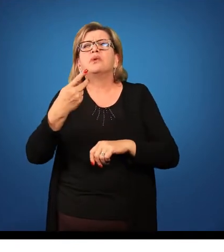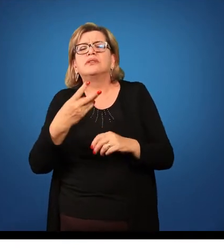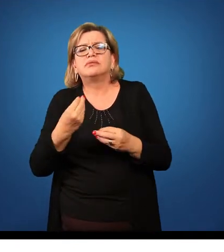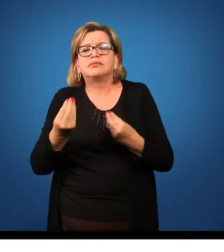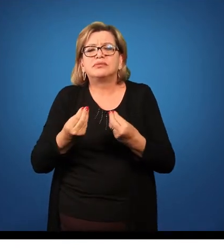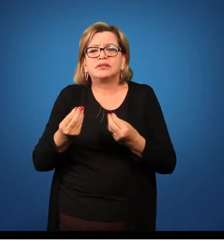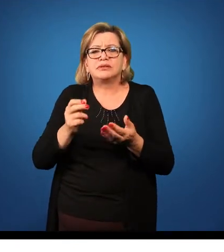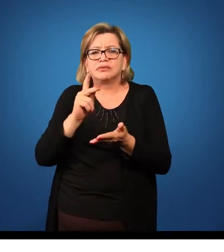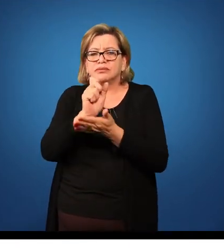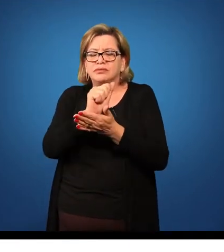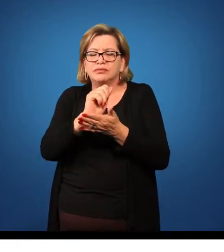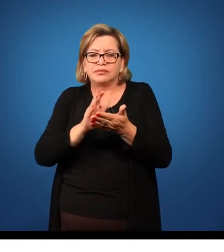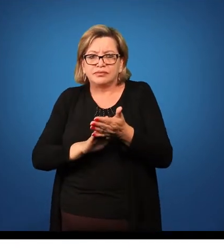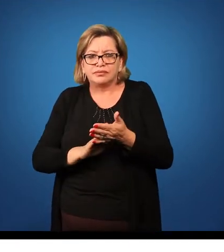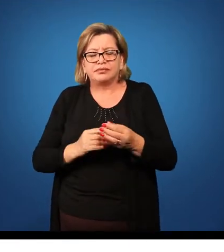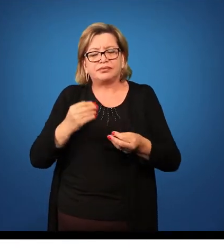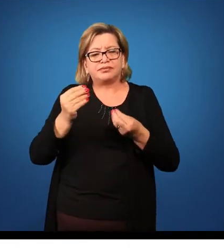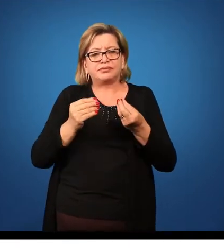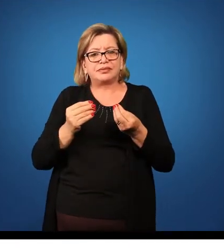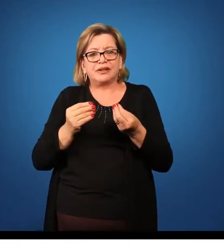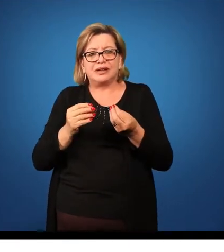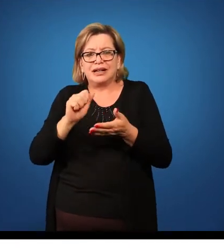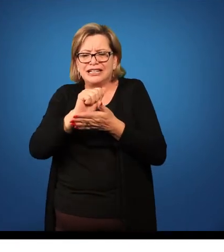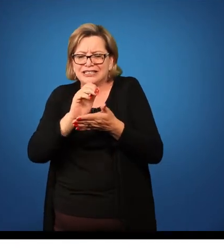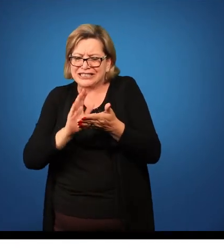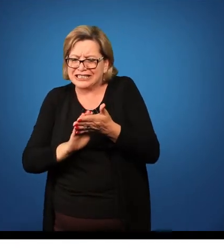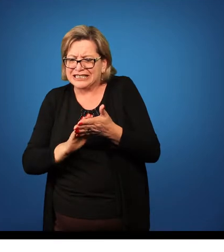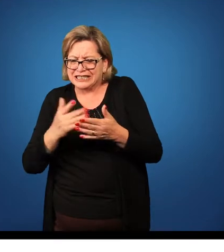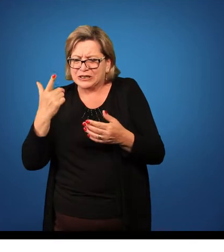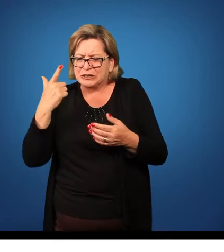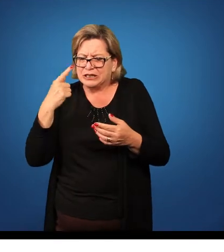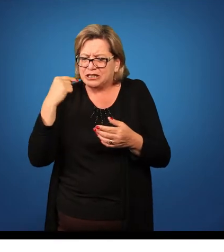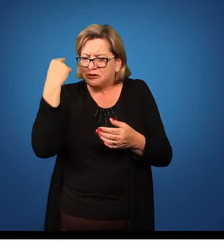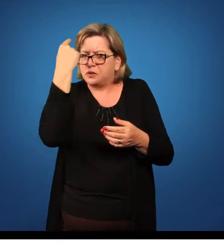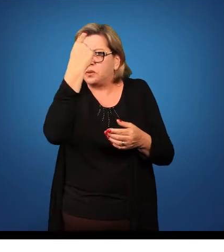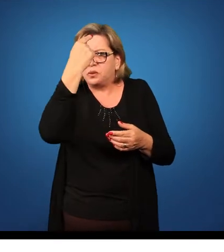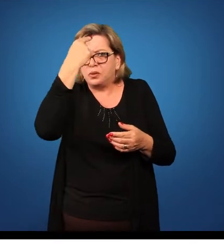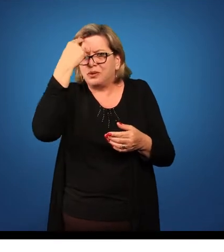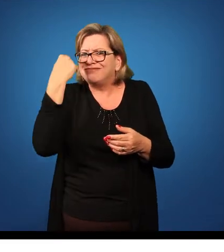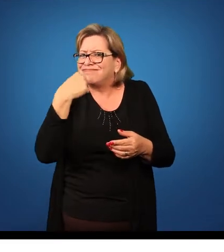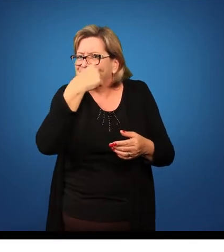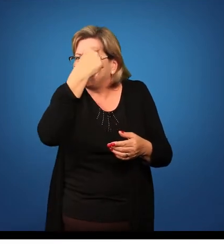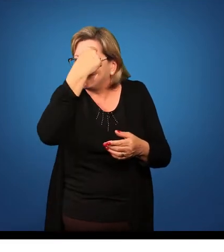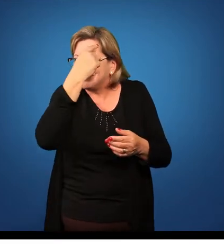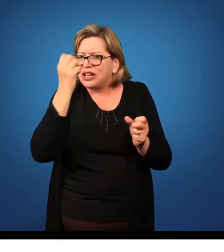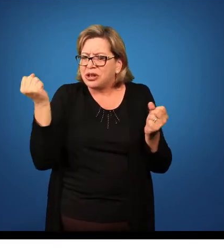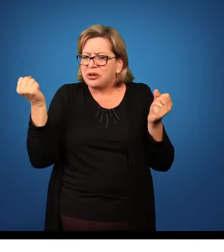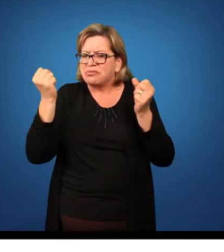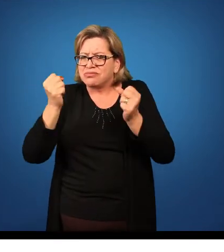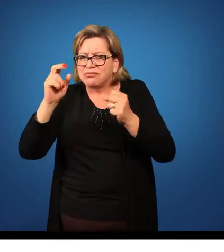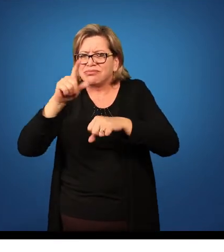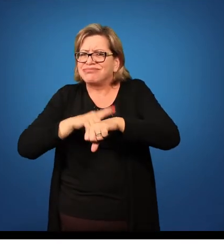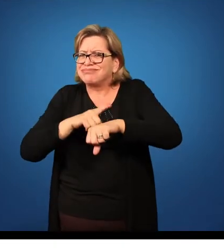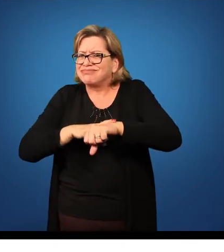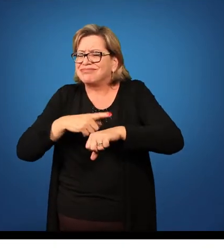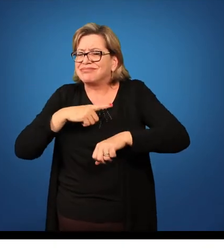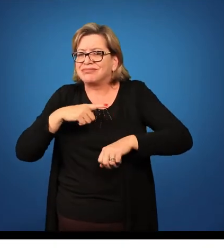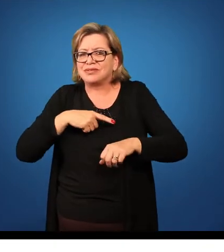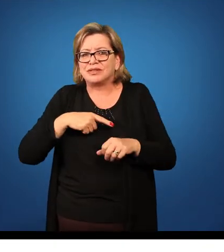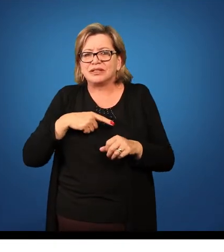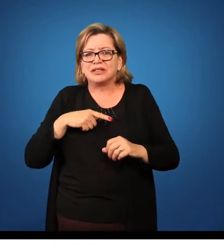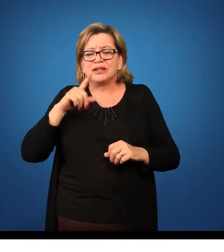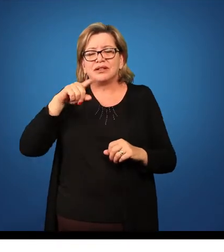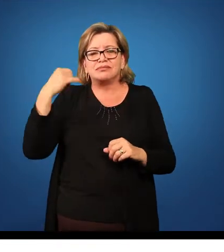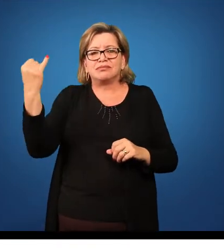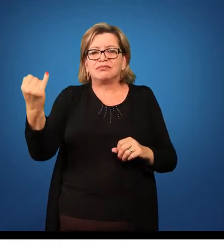vou gastar em cada atividade? Será que essa atividade é suficiente para uma aula? Será que vai dar tempo de eu fazer essa atividade em uma aula? Então